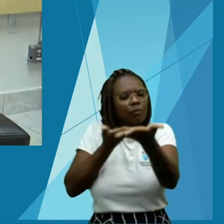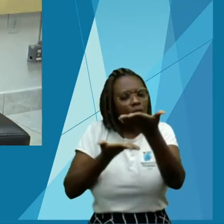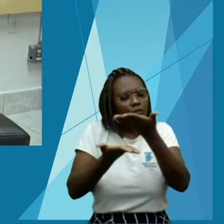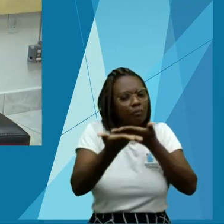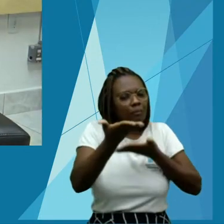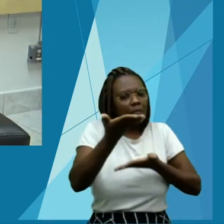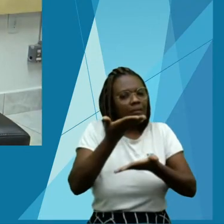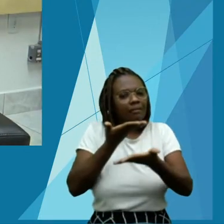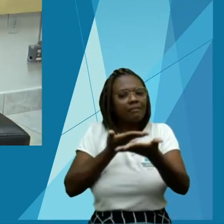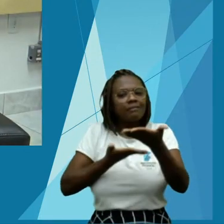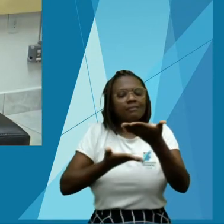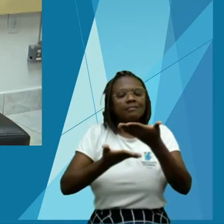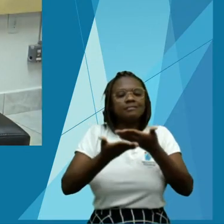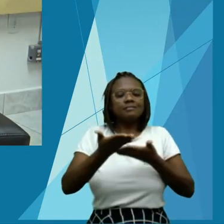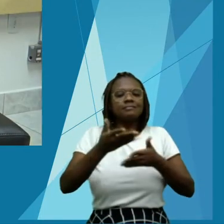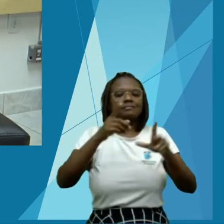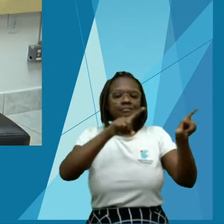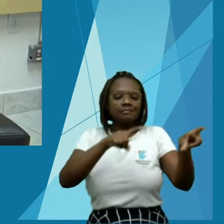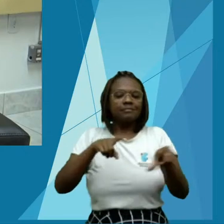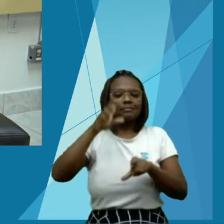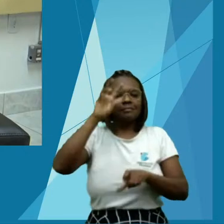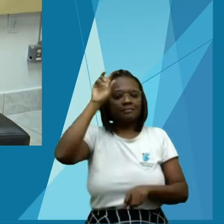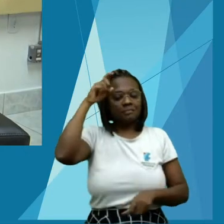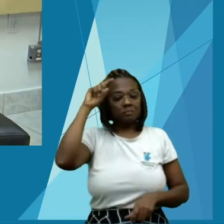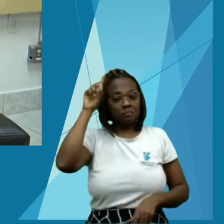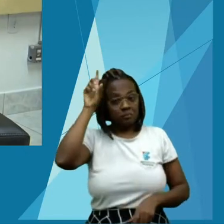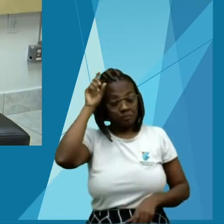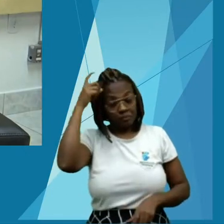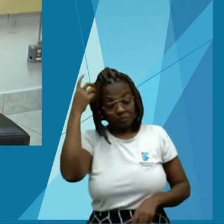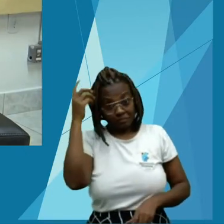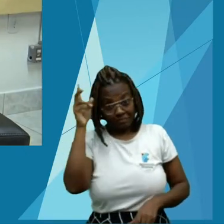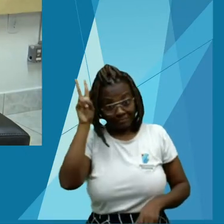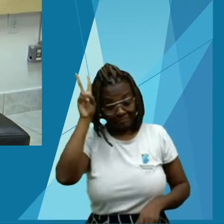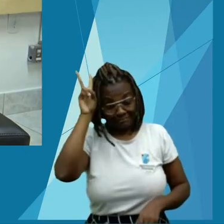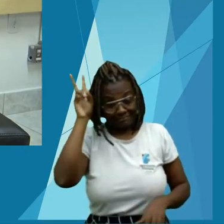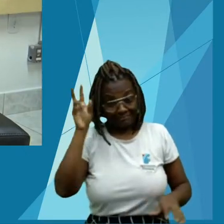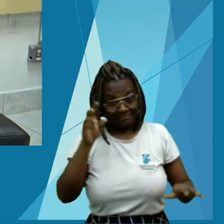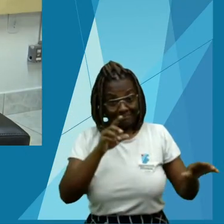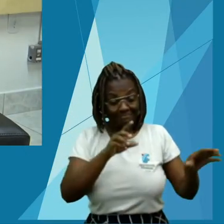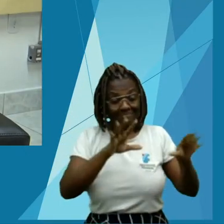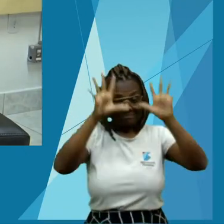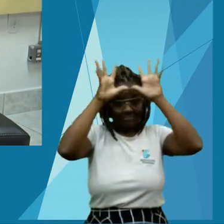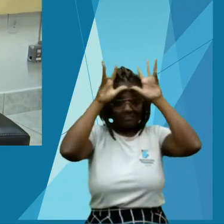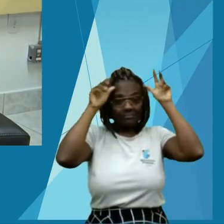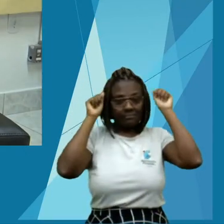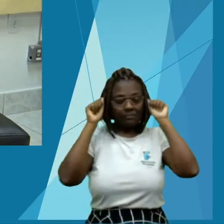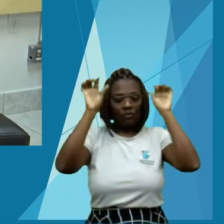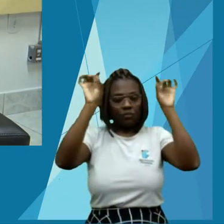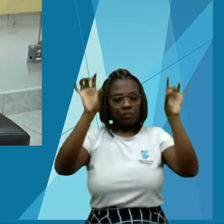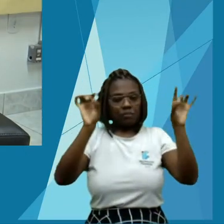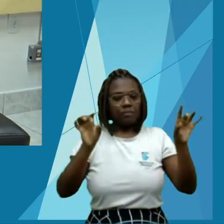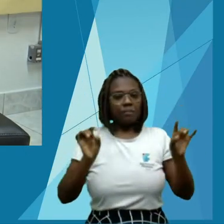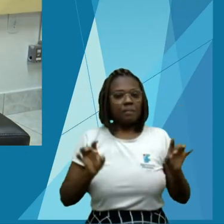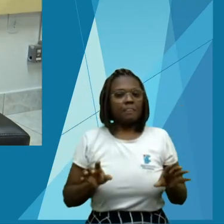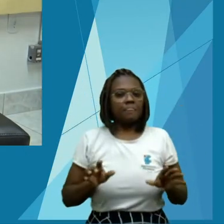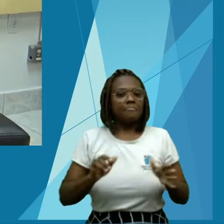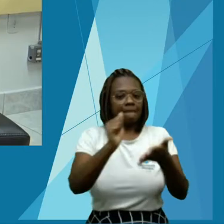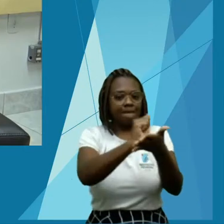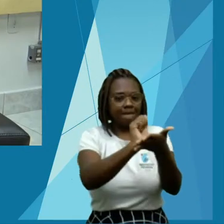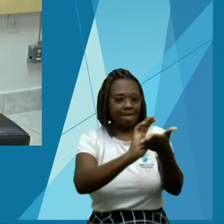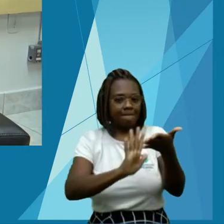sou pesquisador da Embrapa, um dos organizadores e autores também de diversos capítulos do livro Conservação e